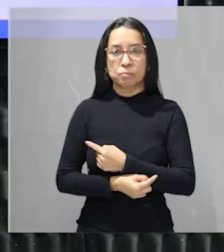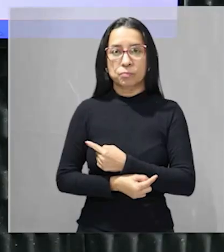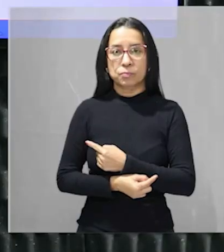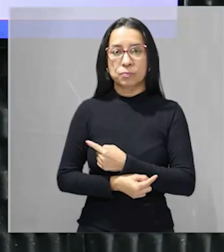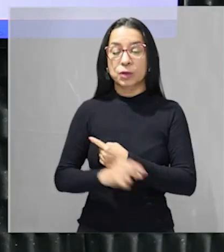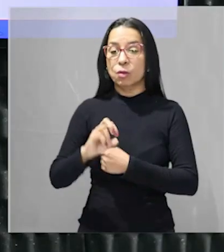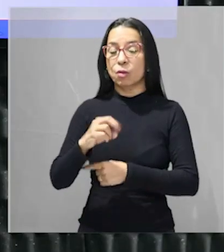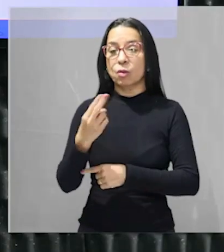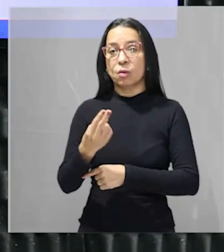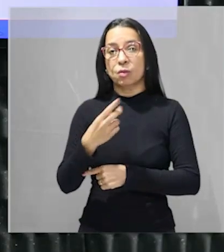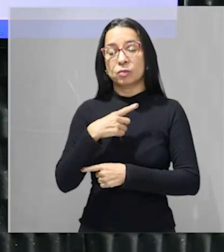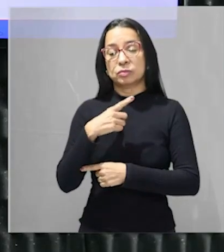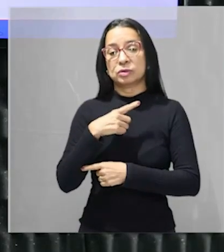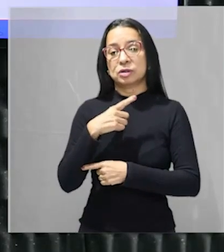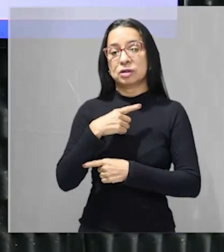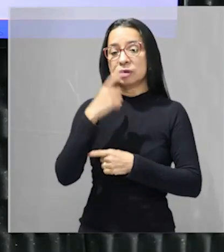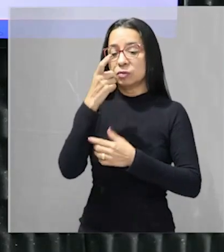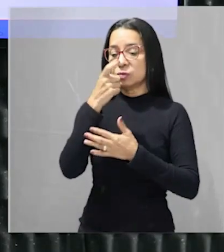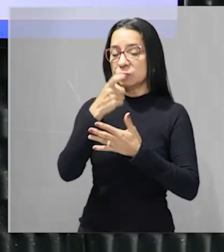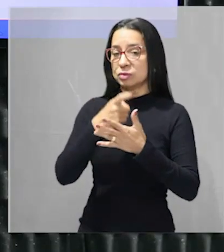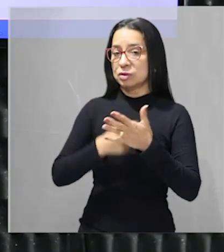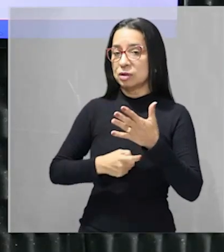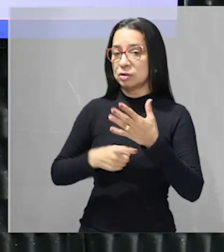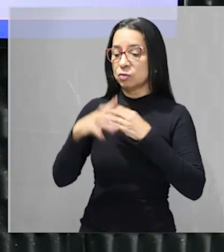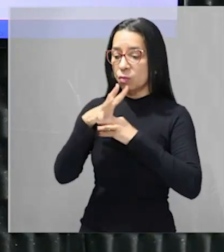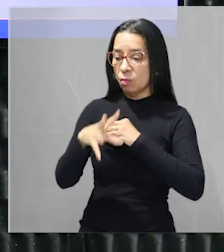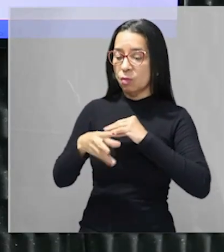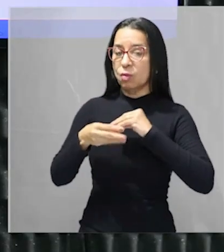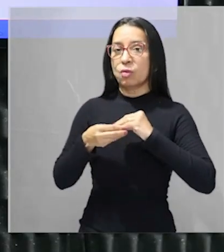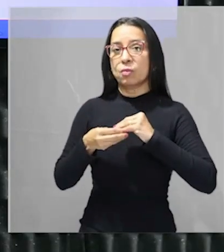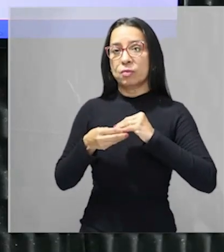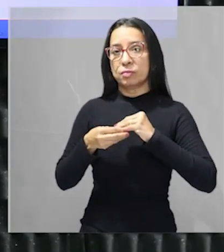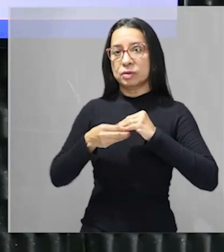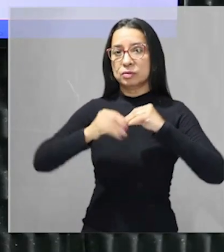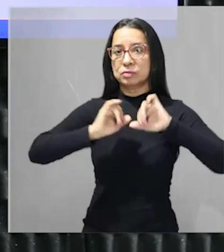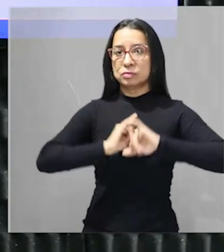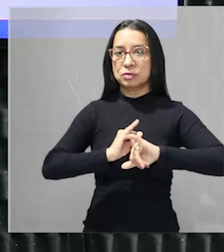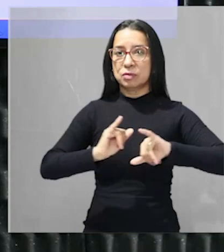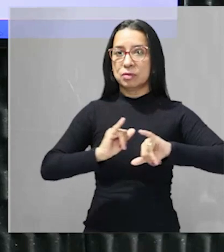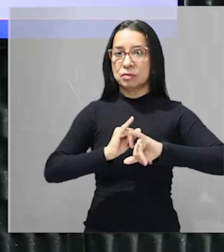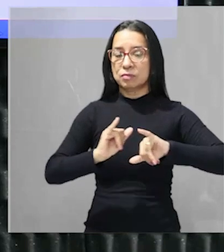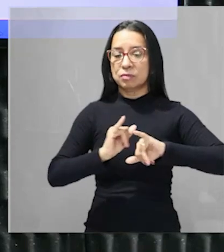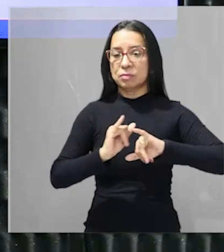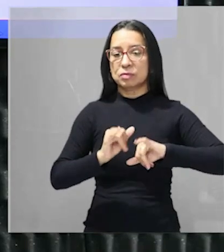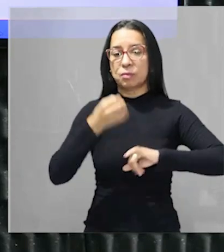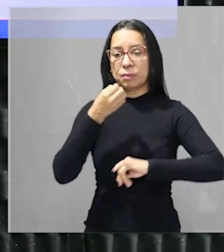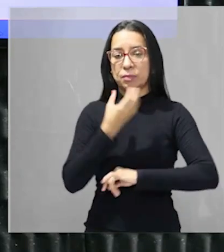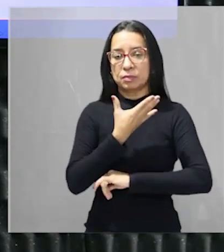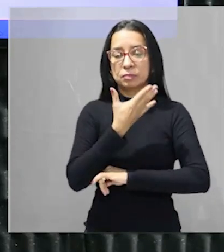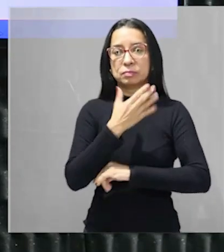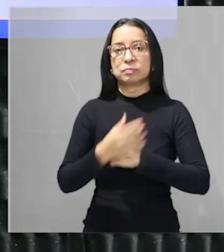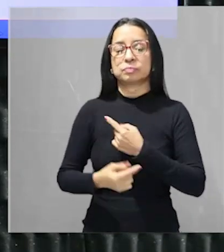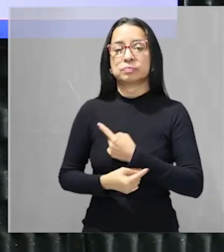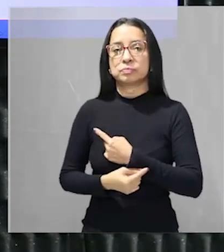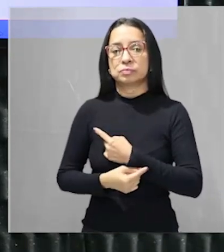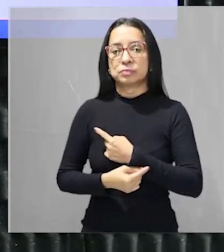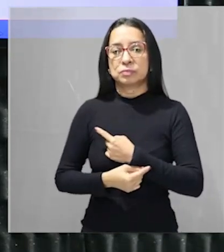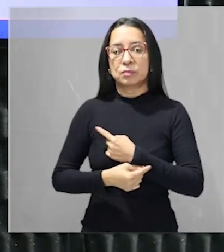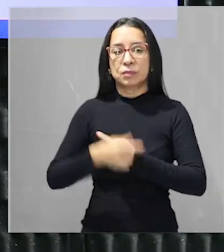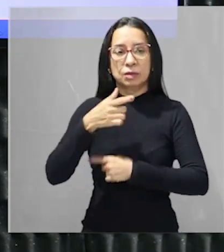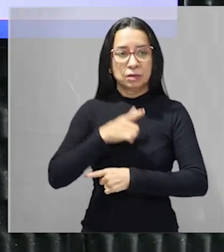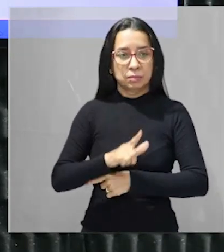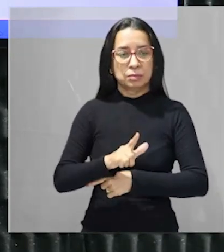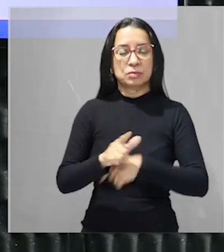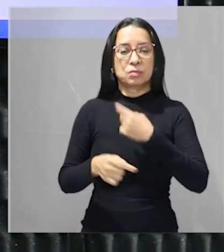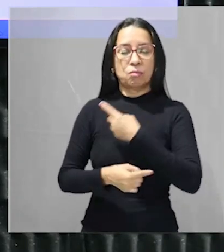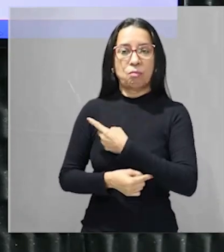ou seja nós vamos ter aí um complemento de informações belezinha? então vou repetir qual